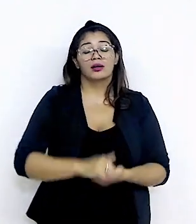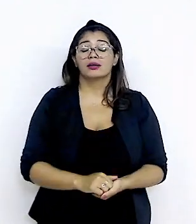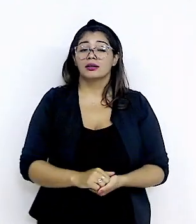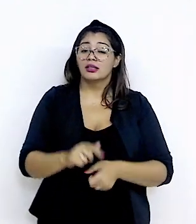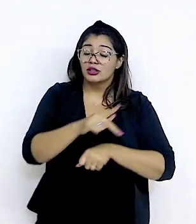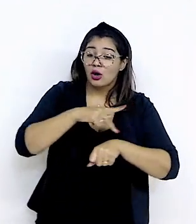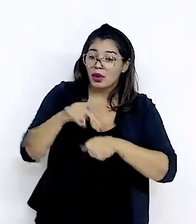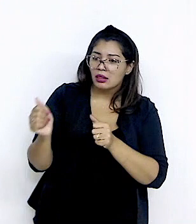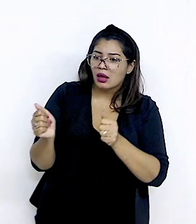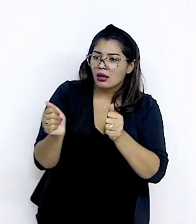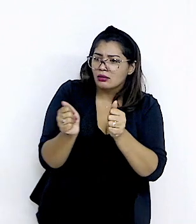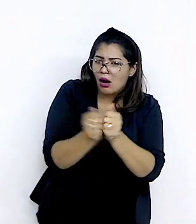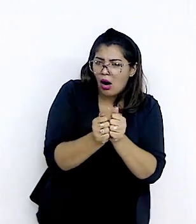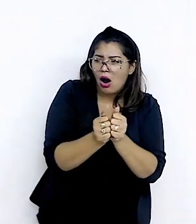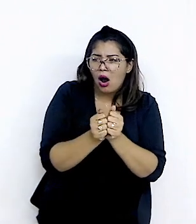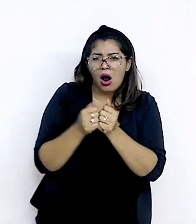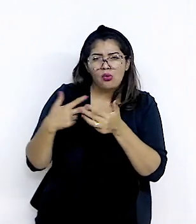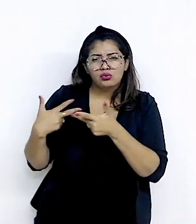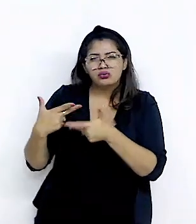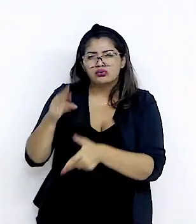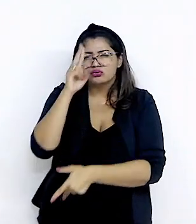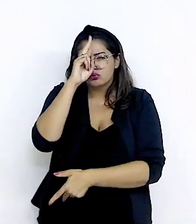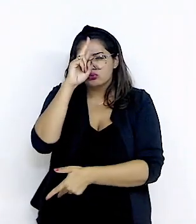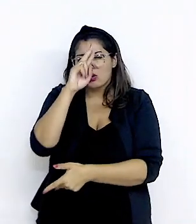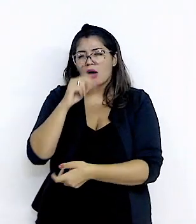países que sempre estiveram próximos Ao longo da história